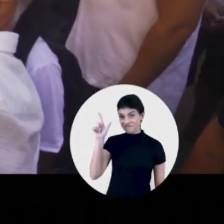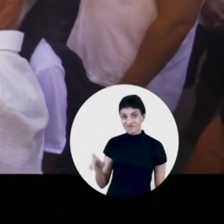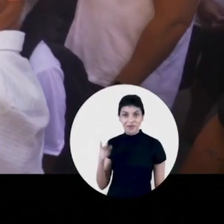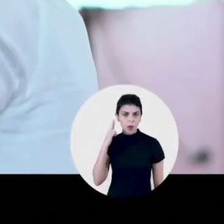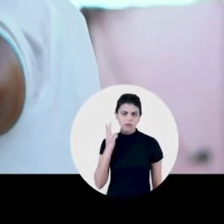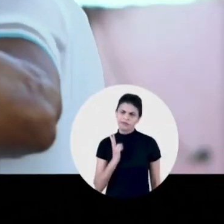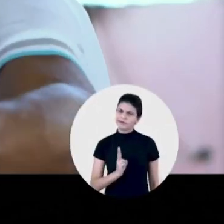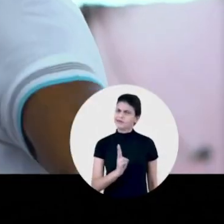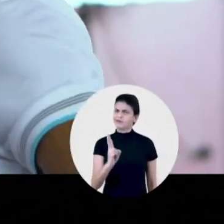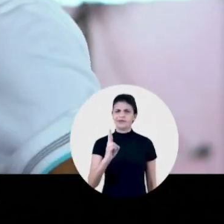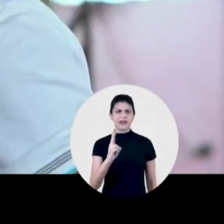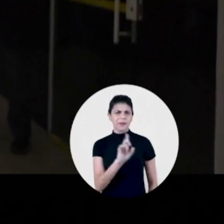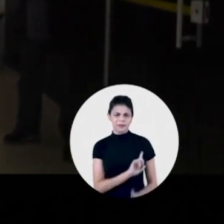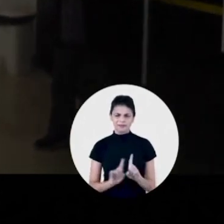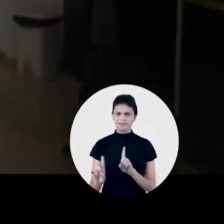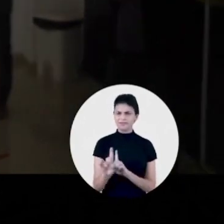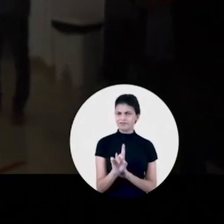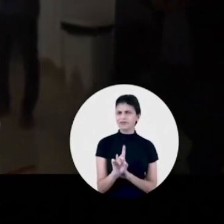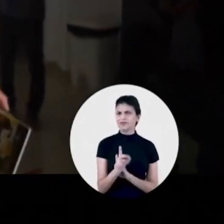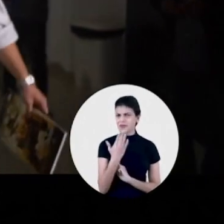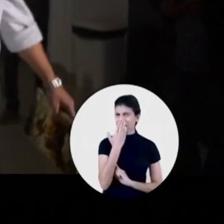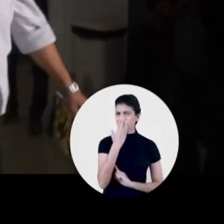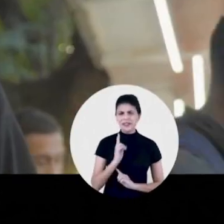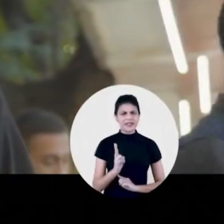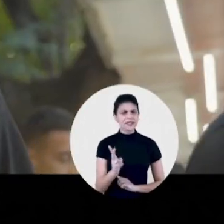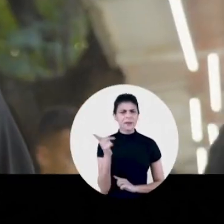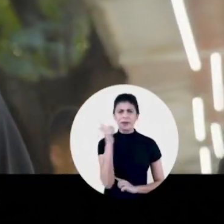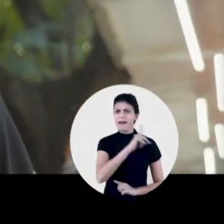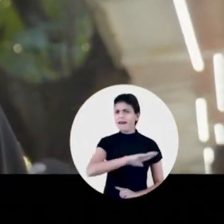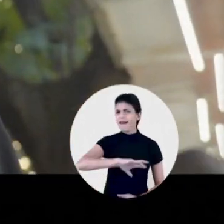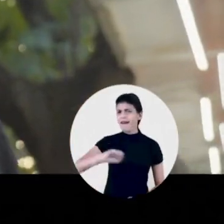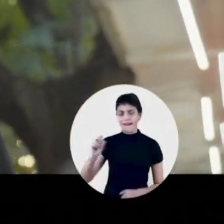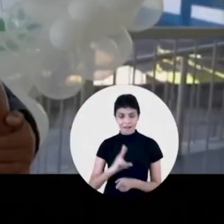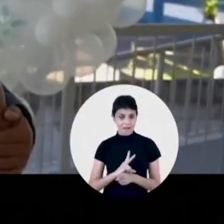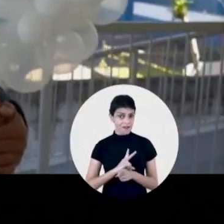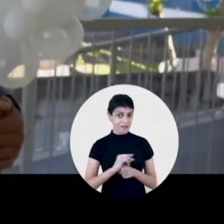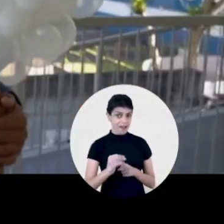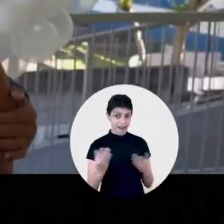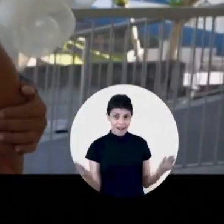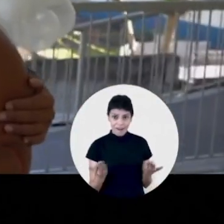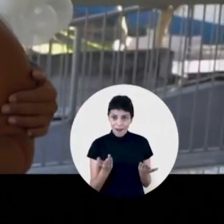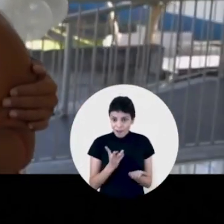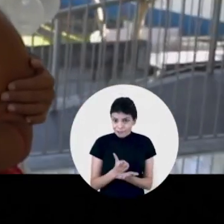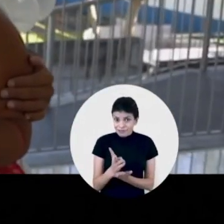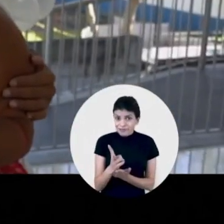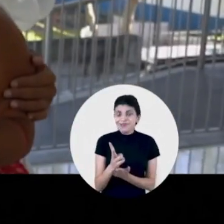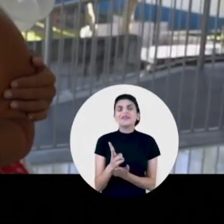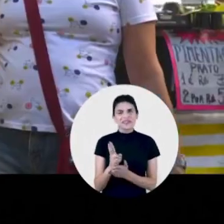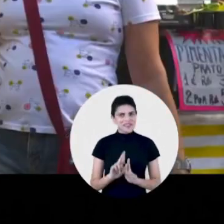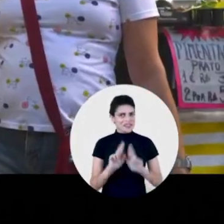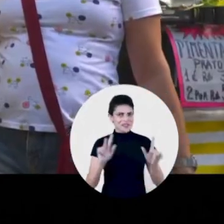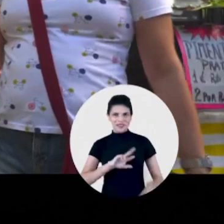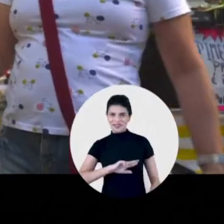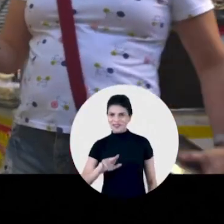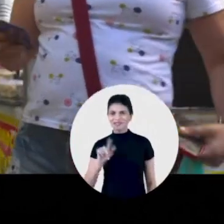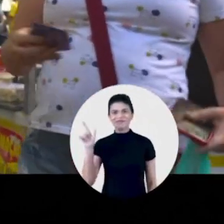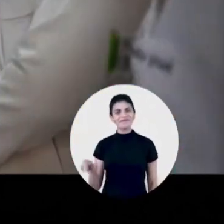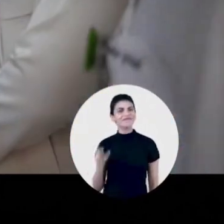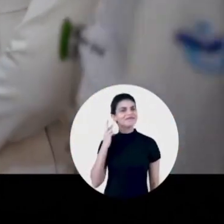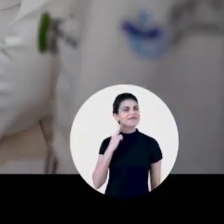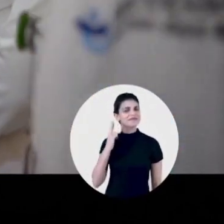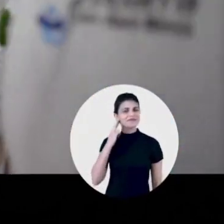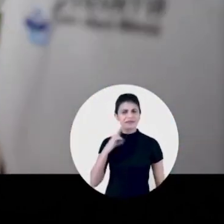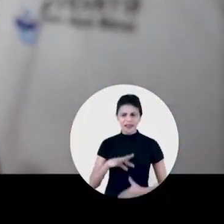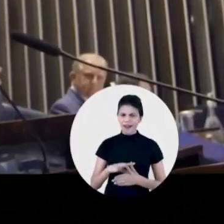ver Romário sempre na frente. Você está acostumado a ver Romário vencer. E agora, não é diferente. Romário está lá na frente